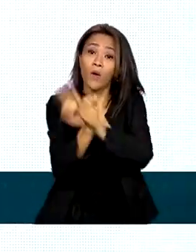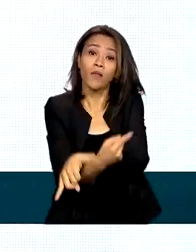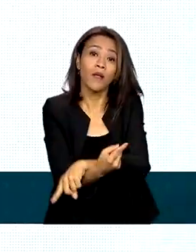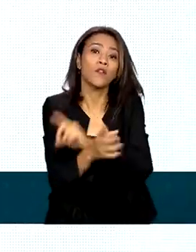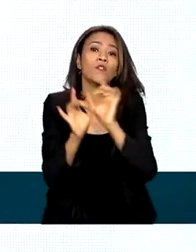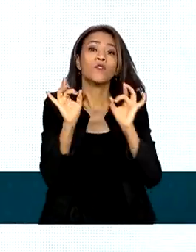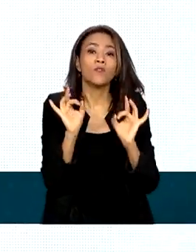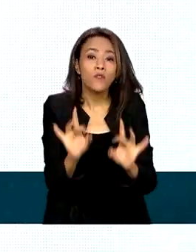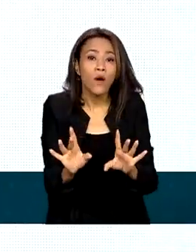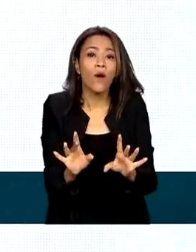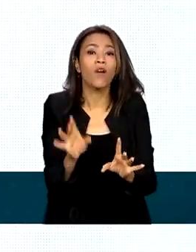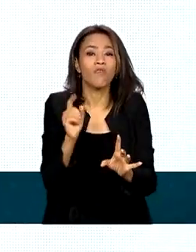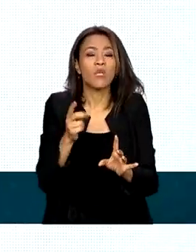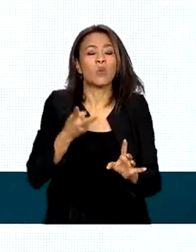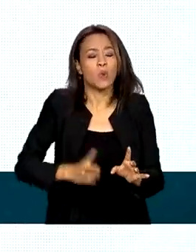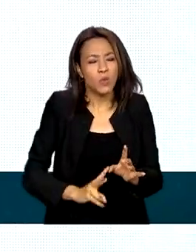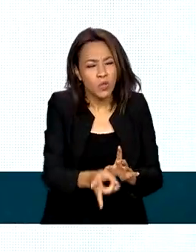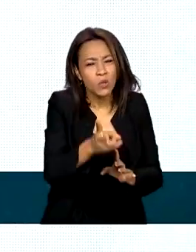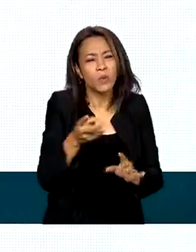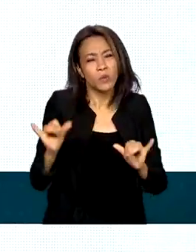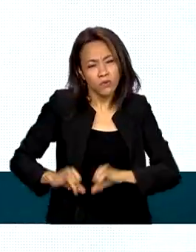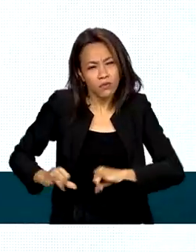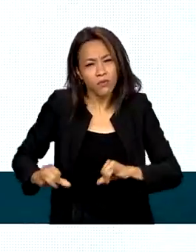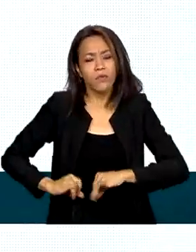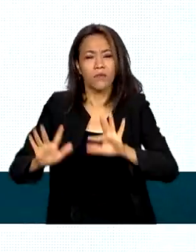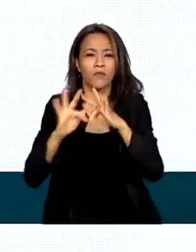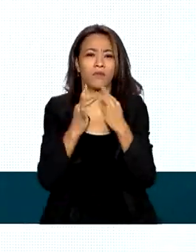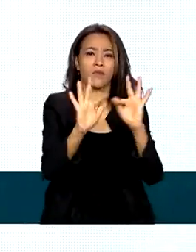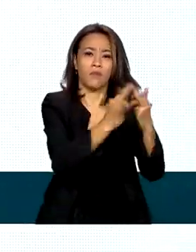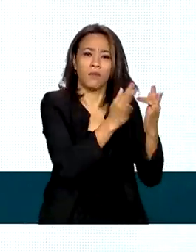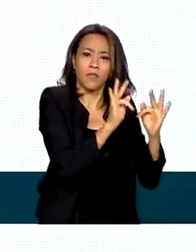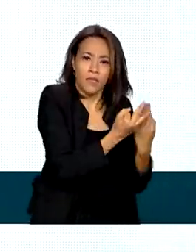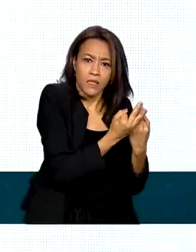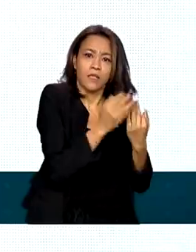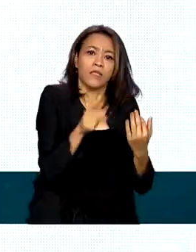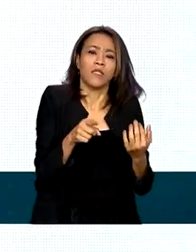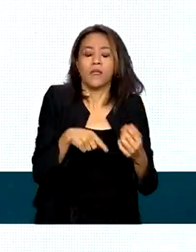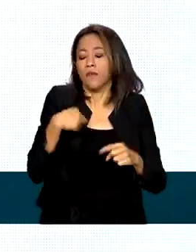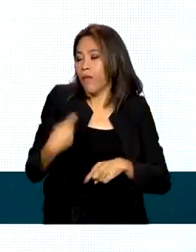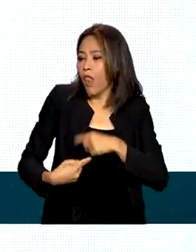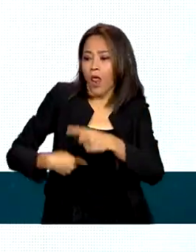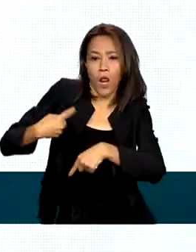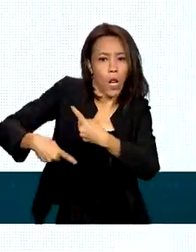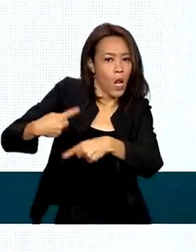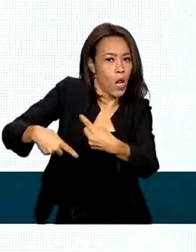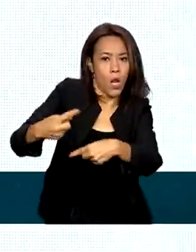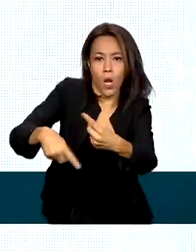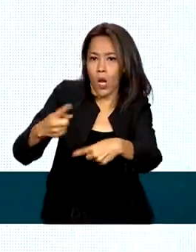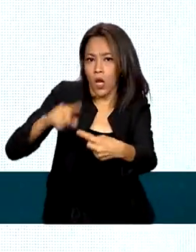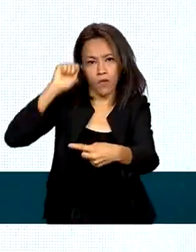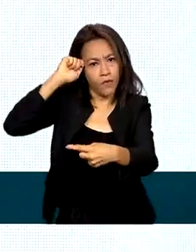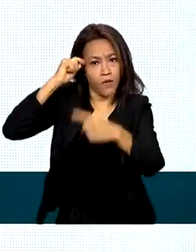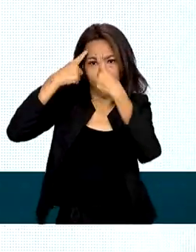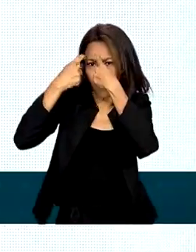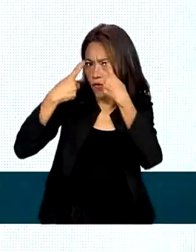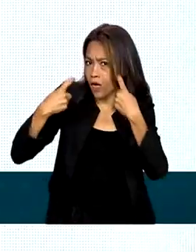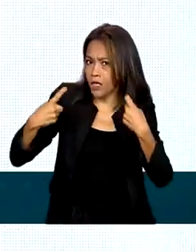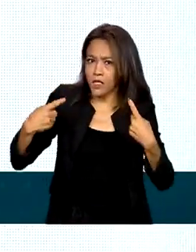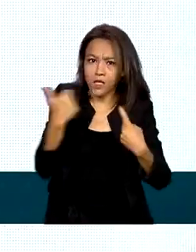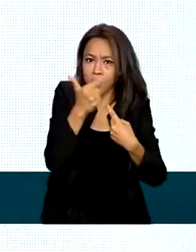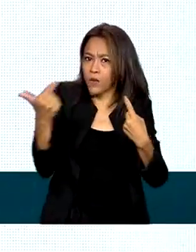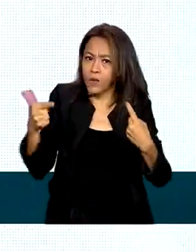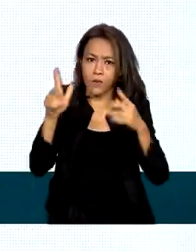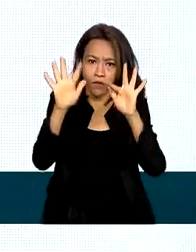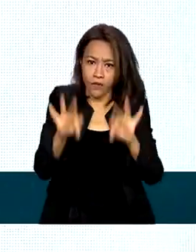a pena segue dilacerando famílias e alimentando um ciclo de violência sem fim. Trabalharemos nos próximos quatro